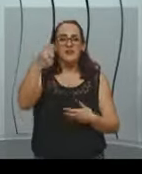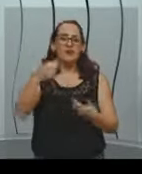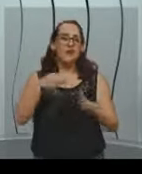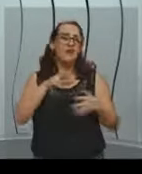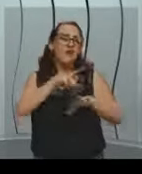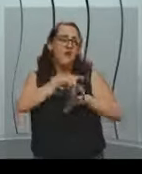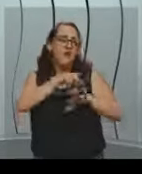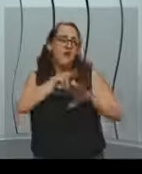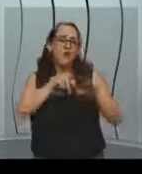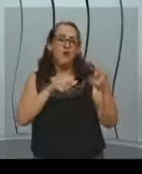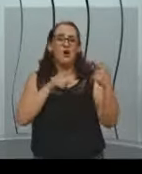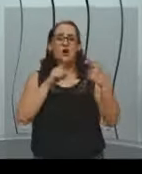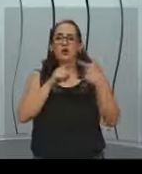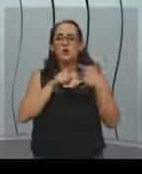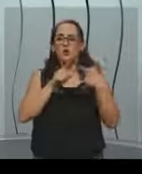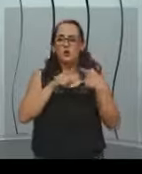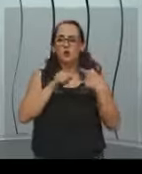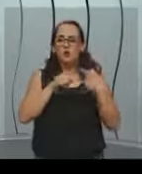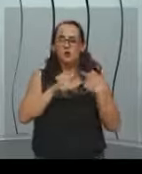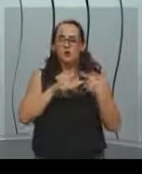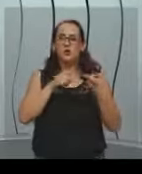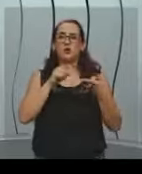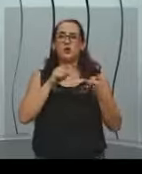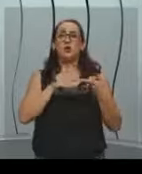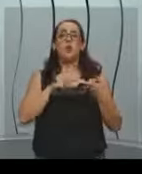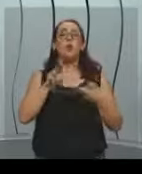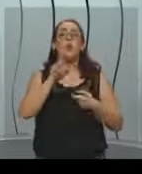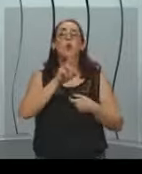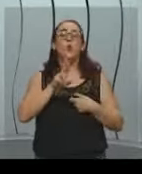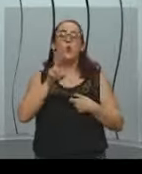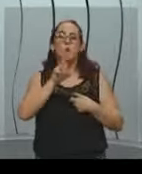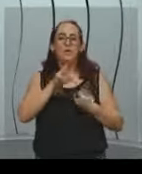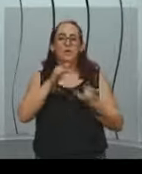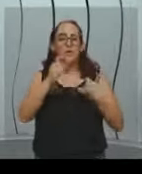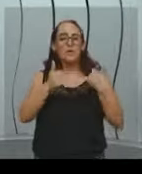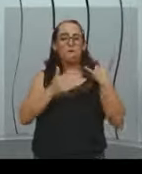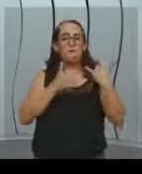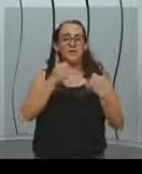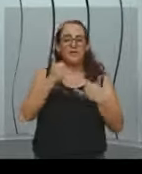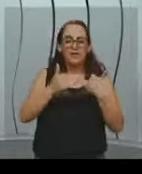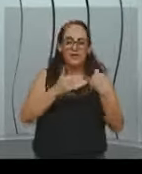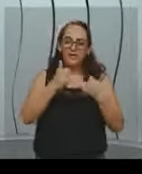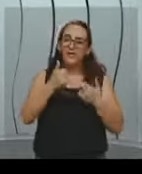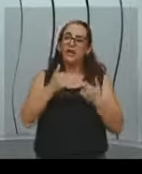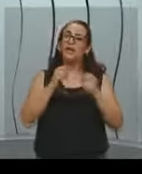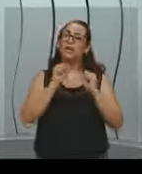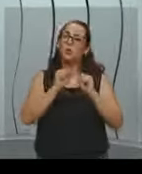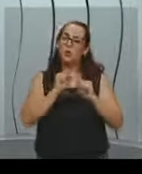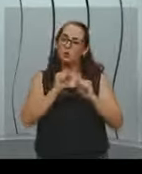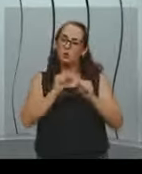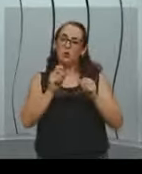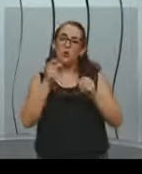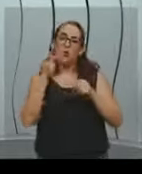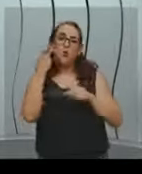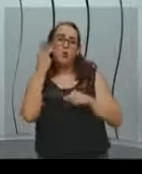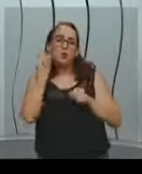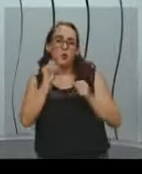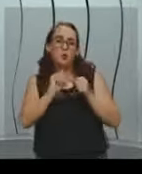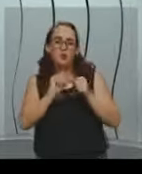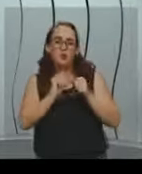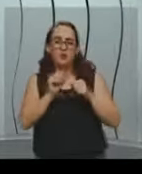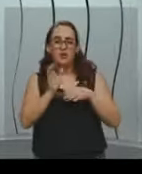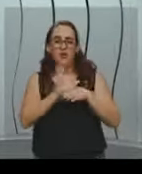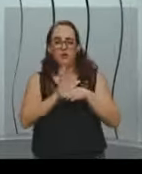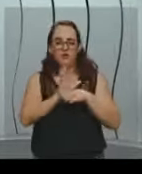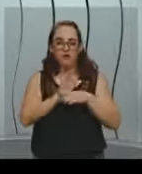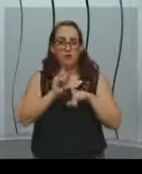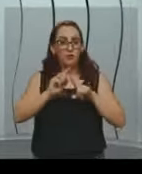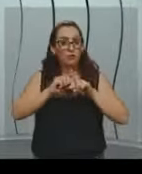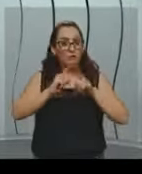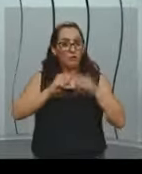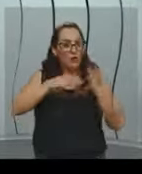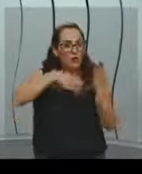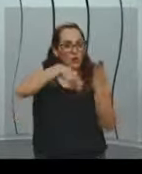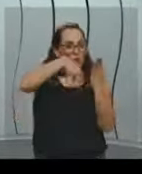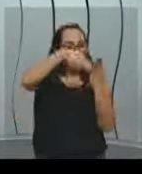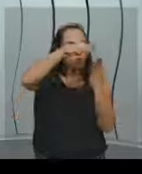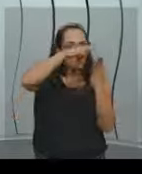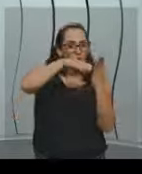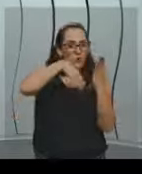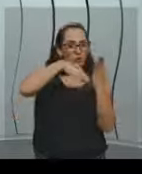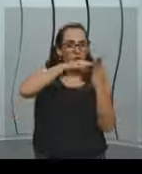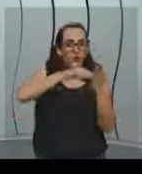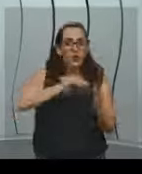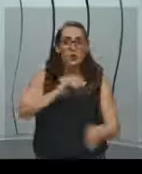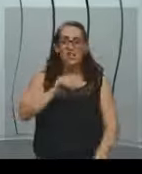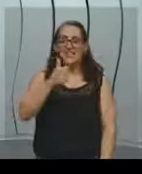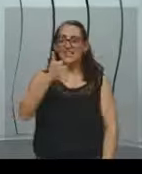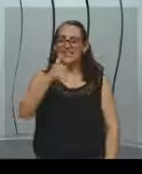com utilização de brinquedos, mas com pintura. Foram 115 pintores